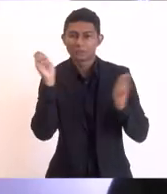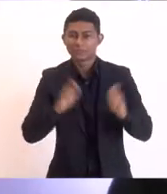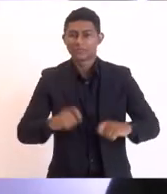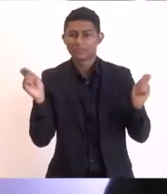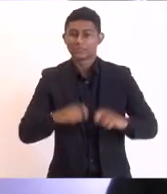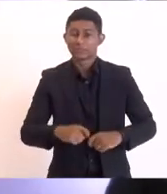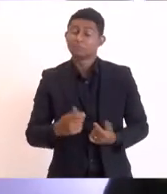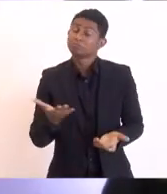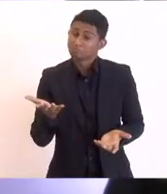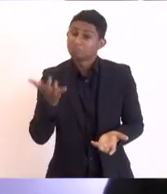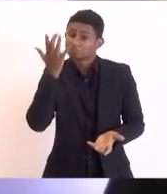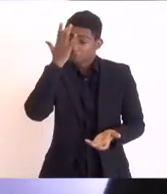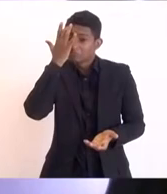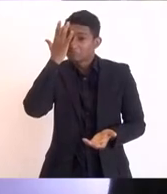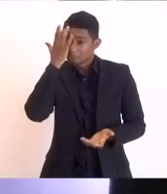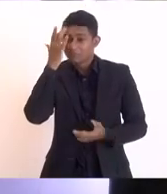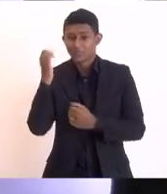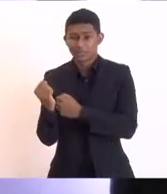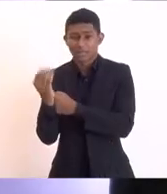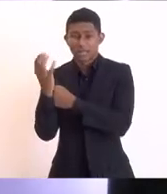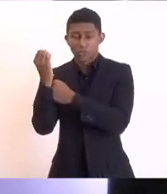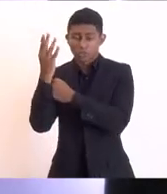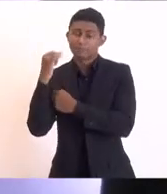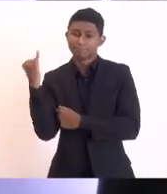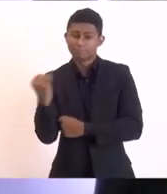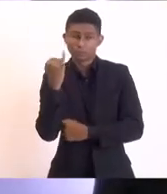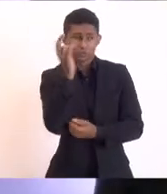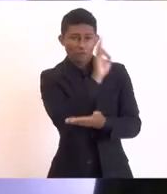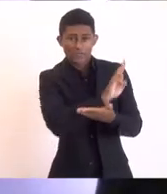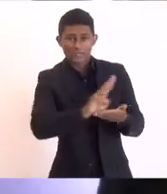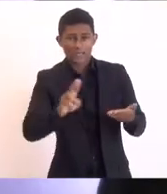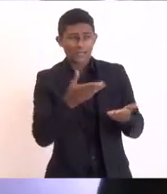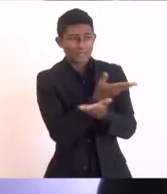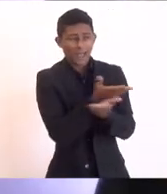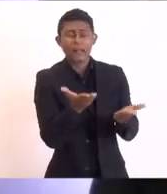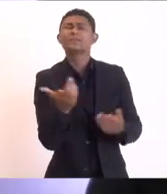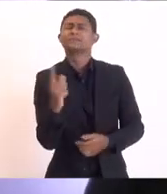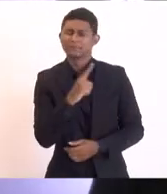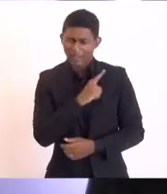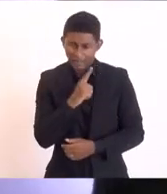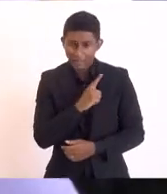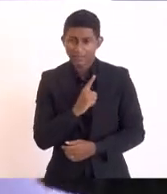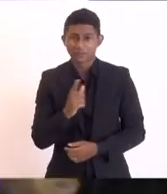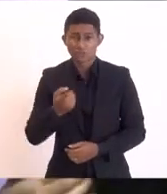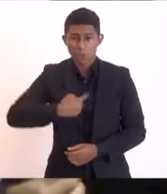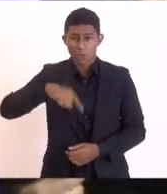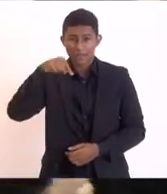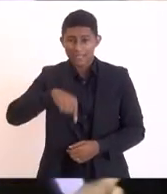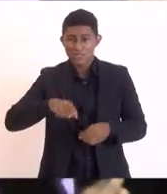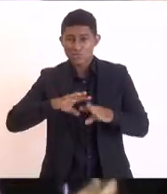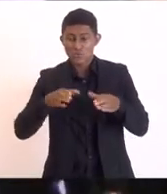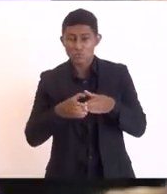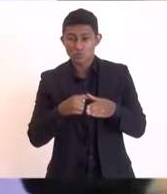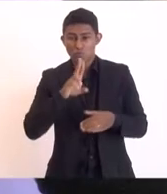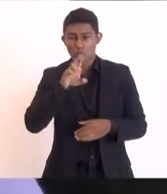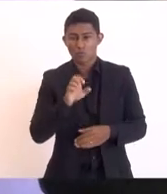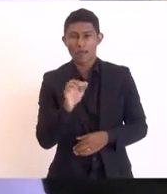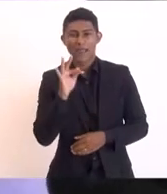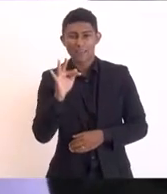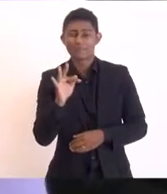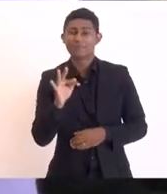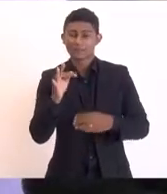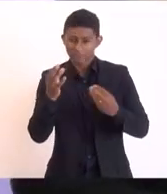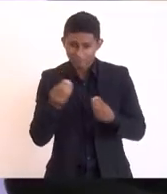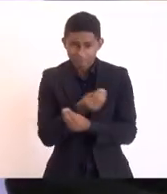tecnologia que as universidades temos para poder oferecer e a UENF vem aqui hoje a oferecer esse conhecimento para todos vocês